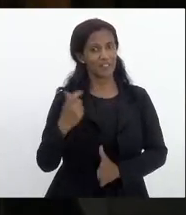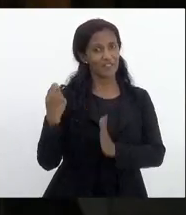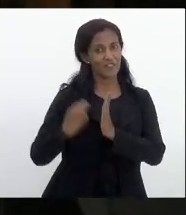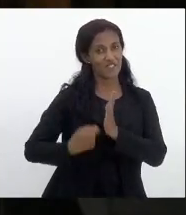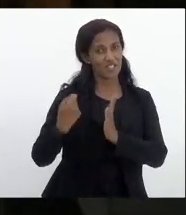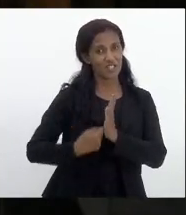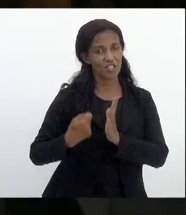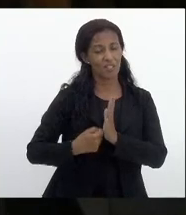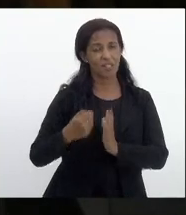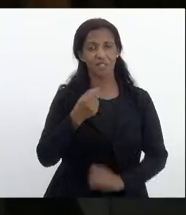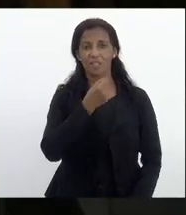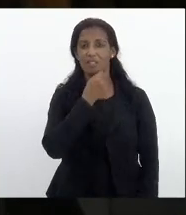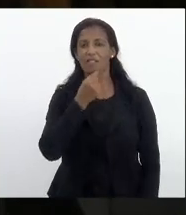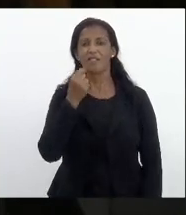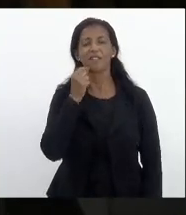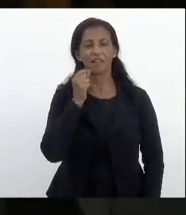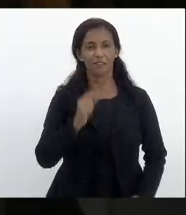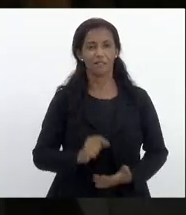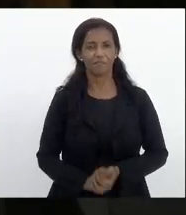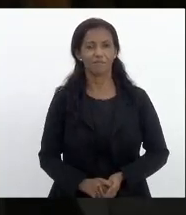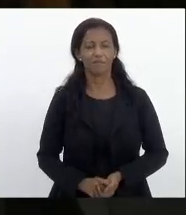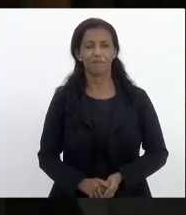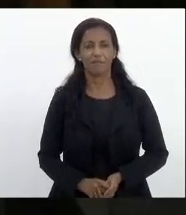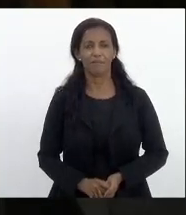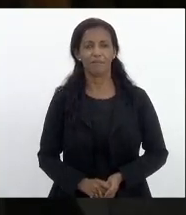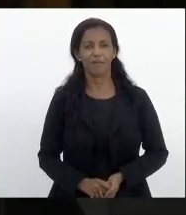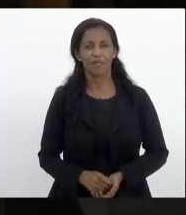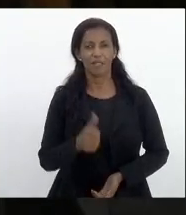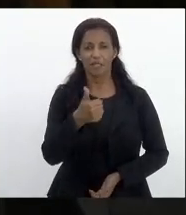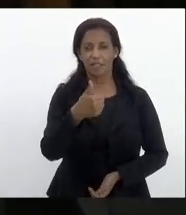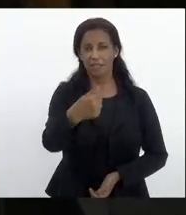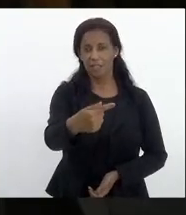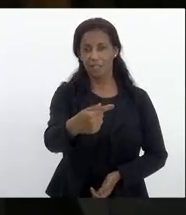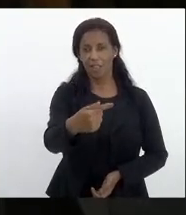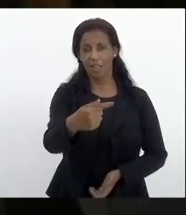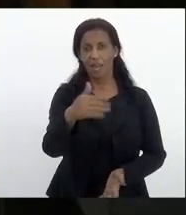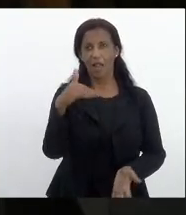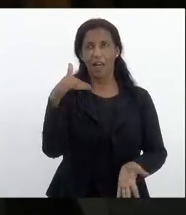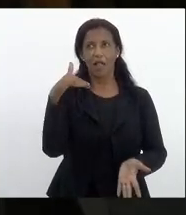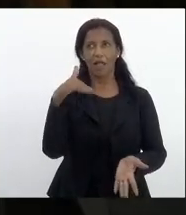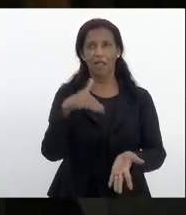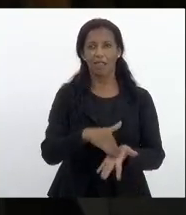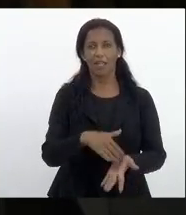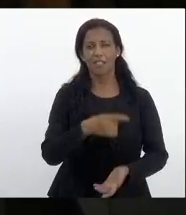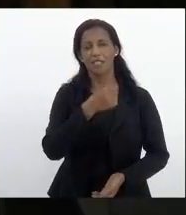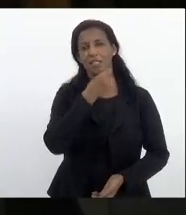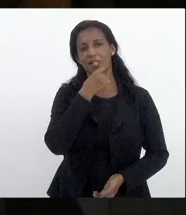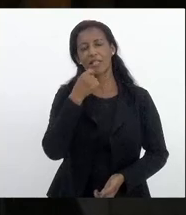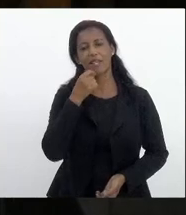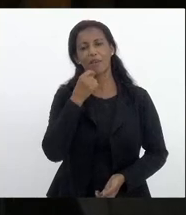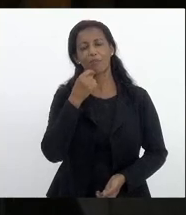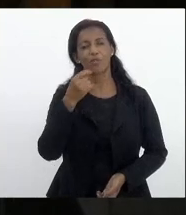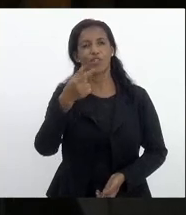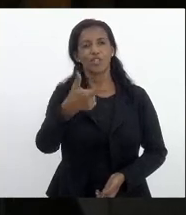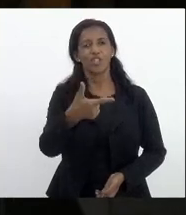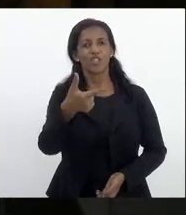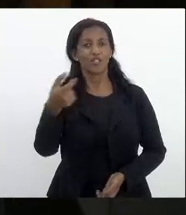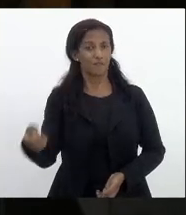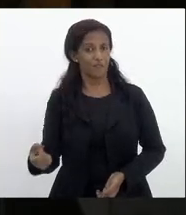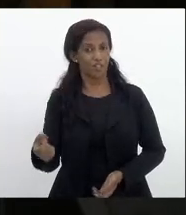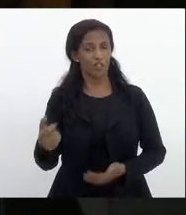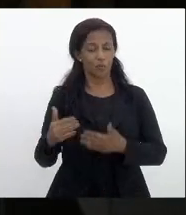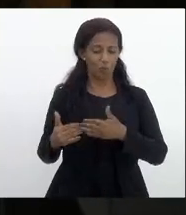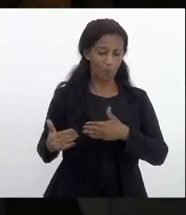setembro de 17 até setembro de 20 com a